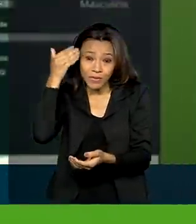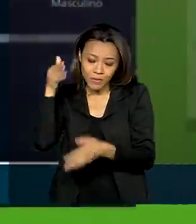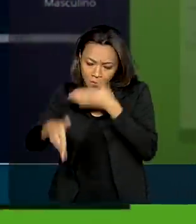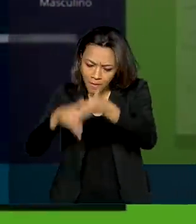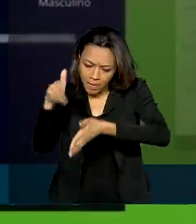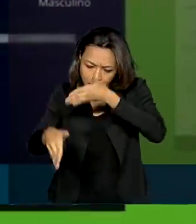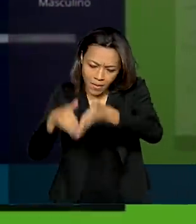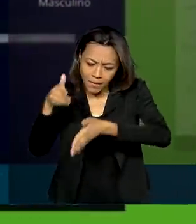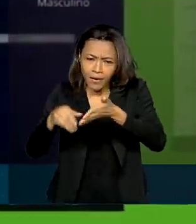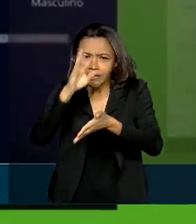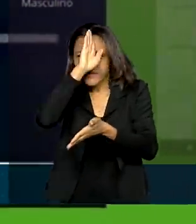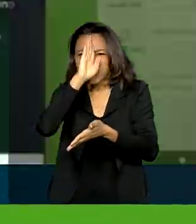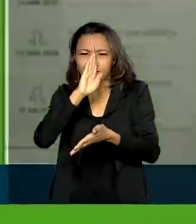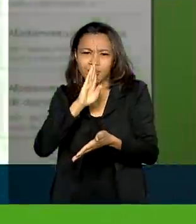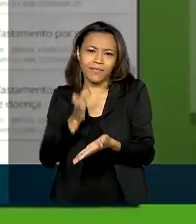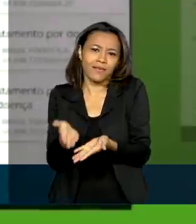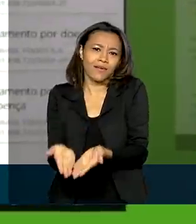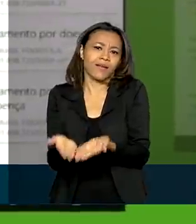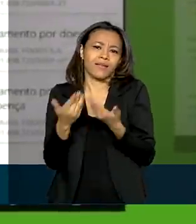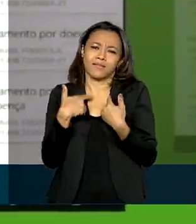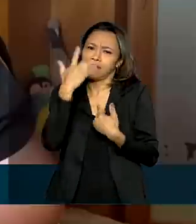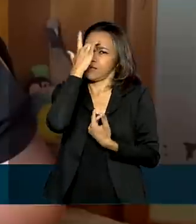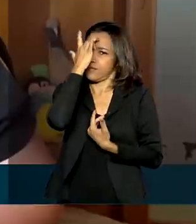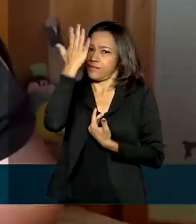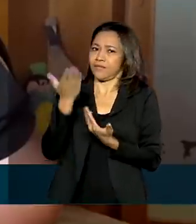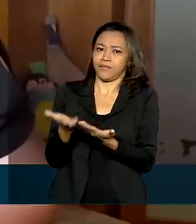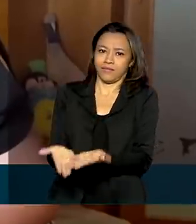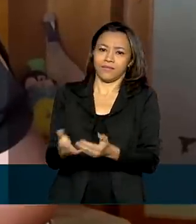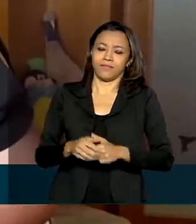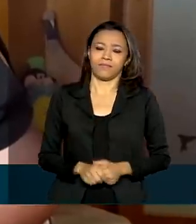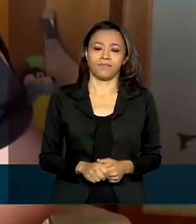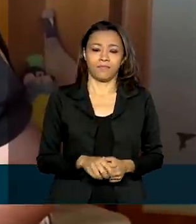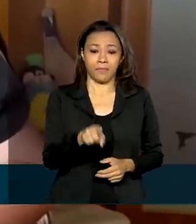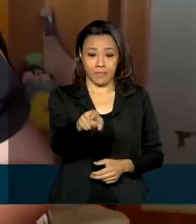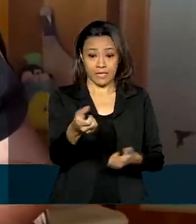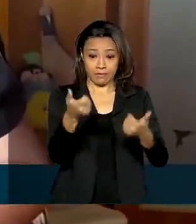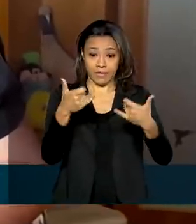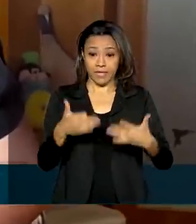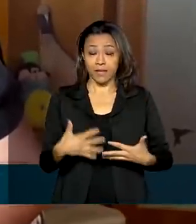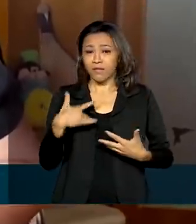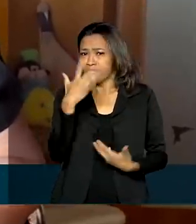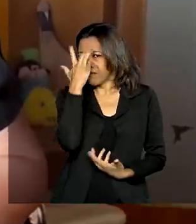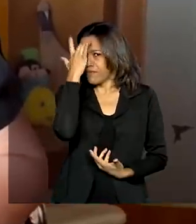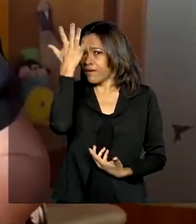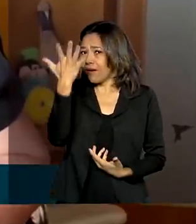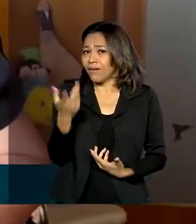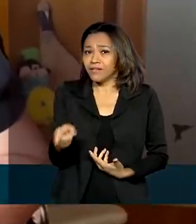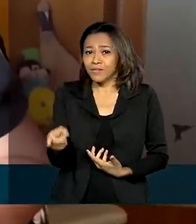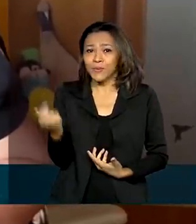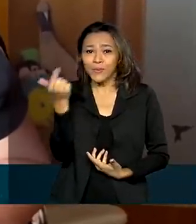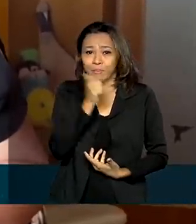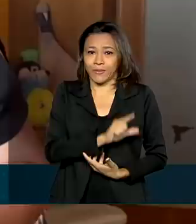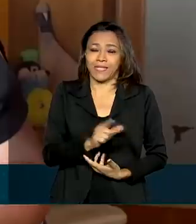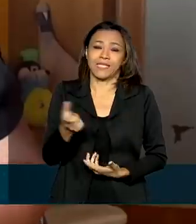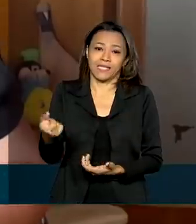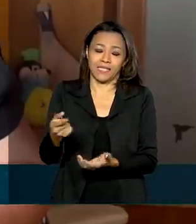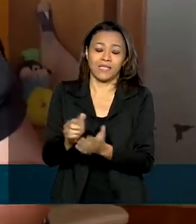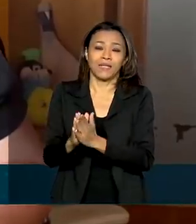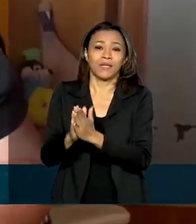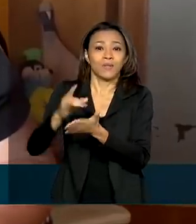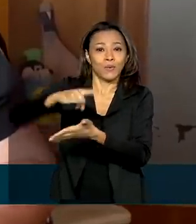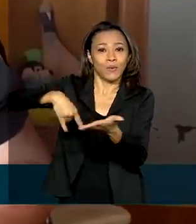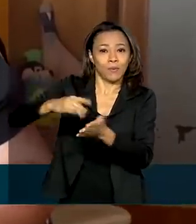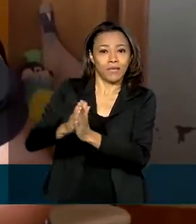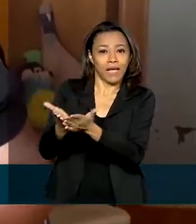e é de graça e bem mais prático. Foi muito fácil eu emitir essa carteira, esse documento. Pelo próprio